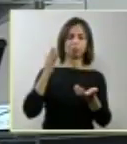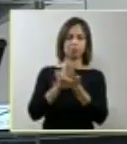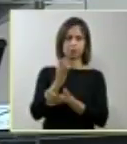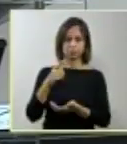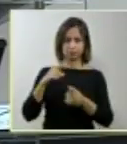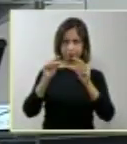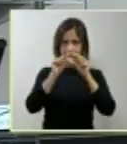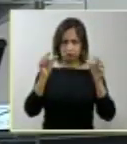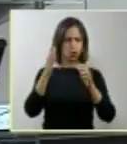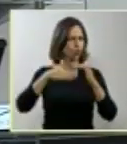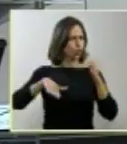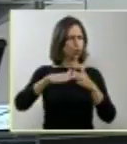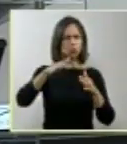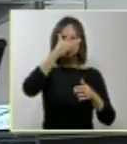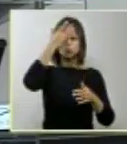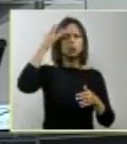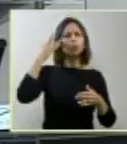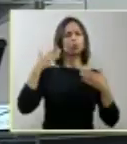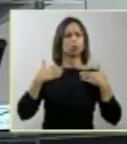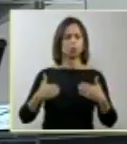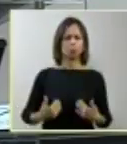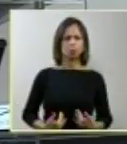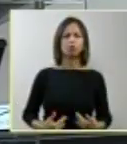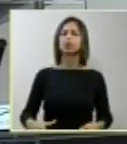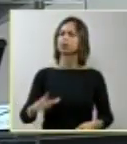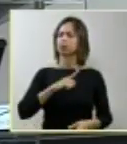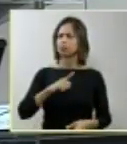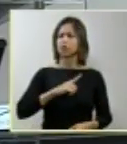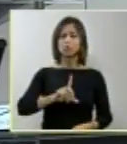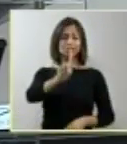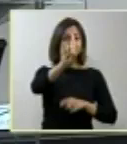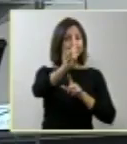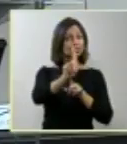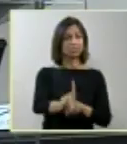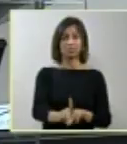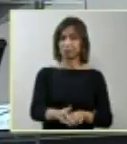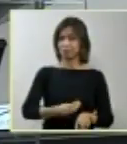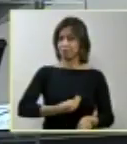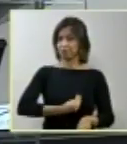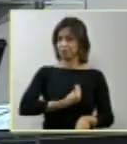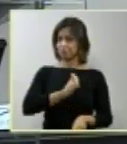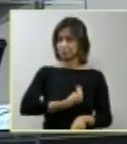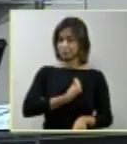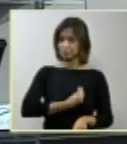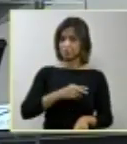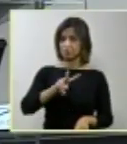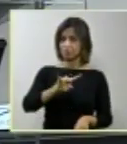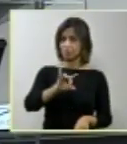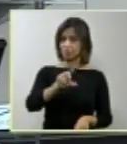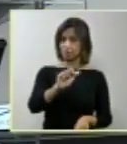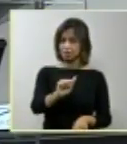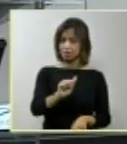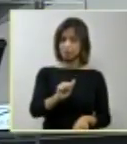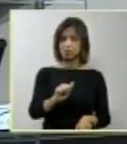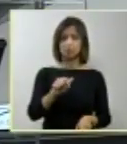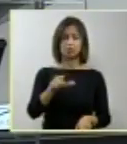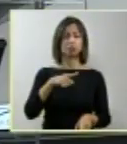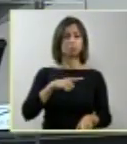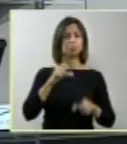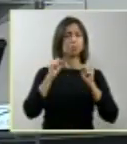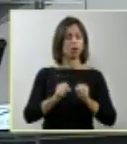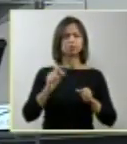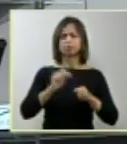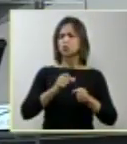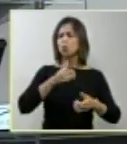Todo ser humano tem o inerente direito à vida e tomarão todas as